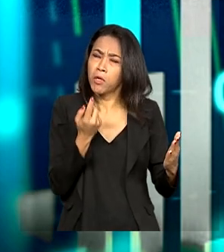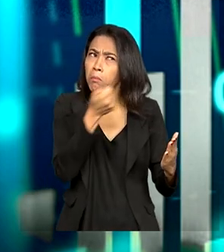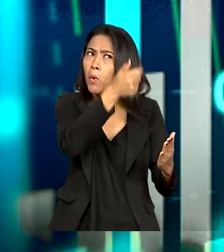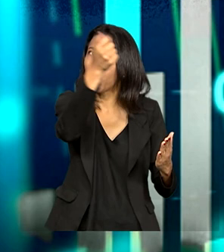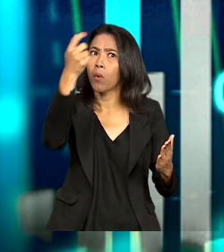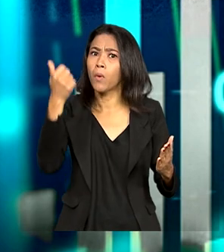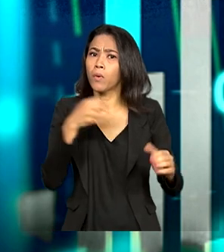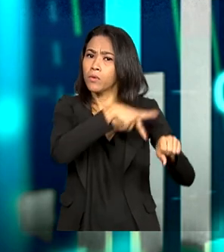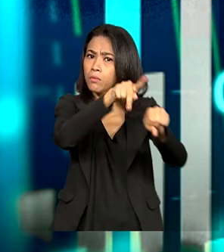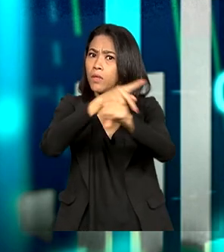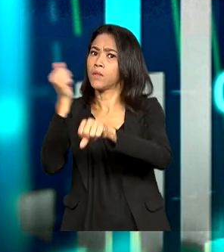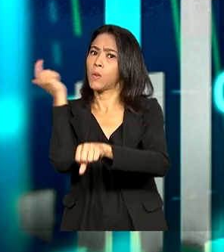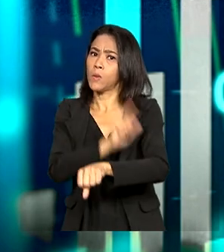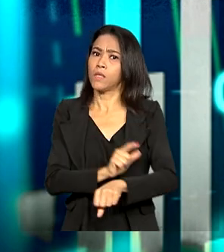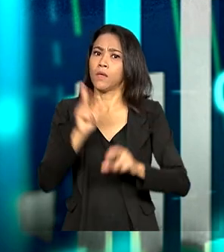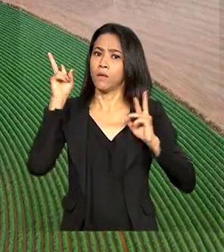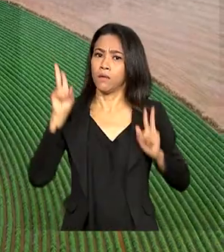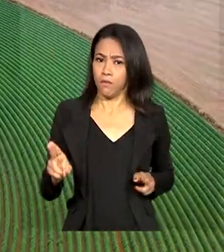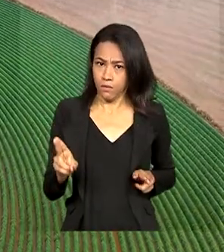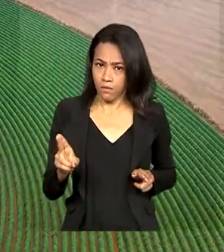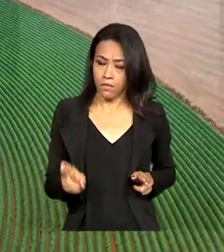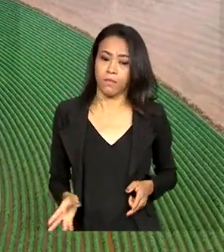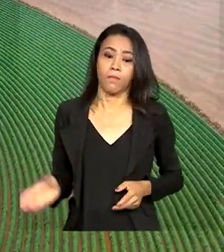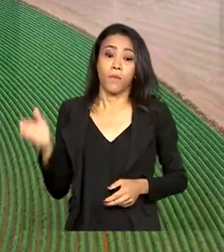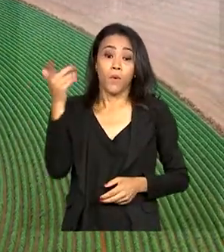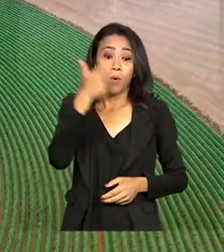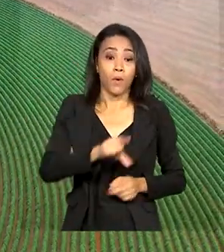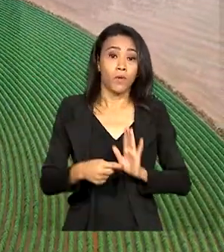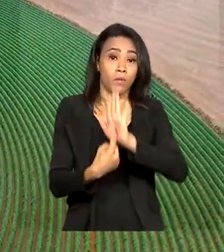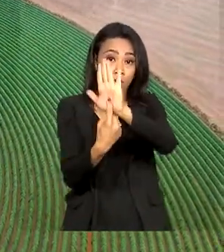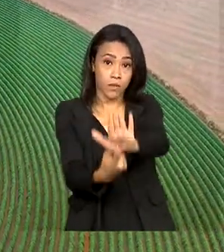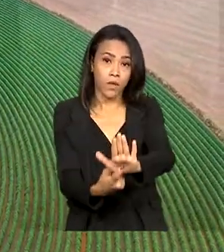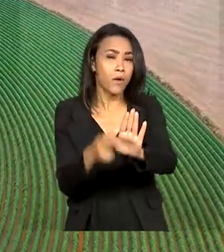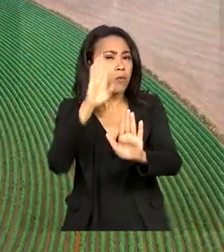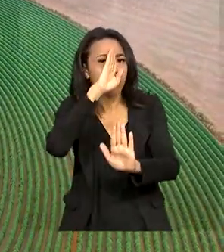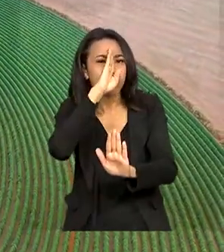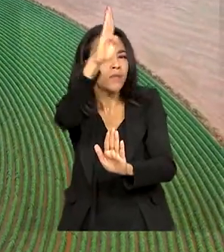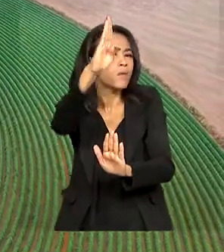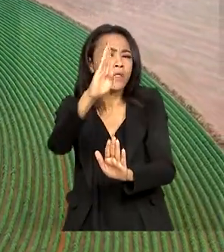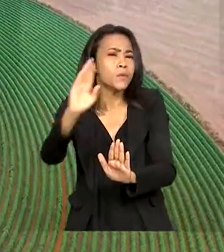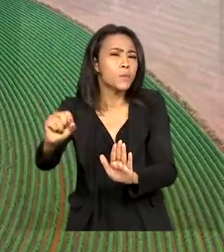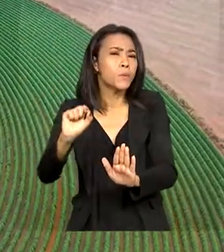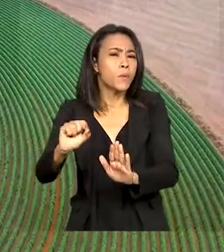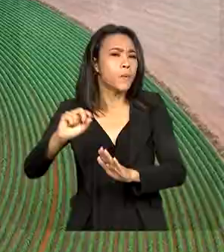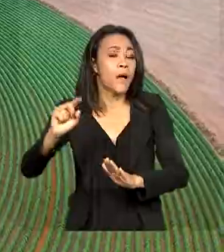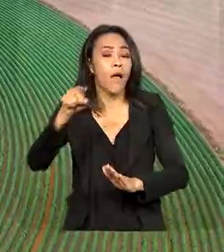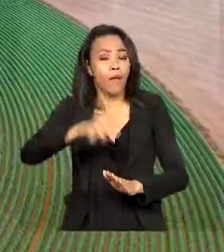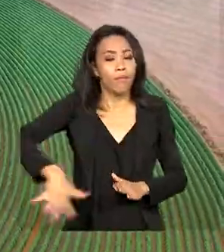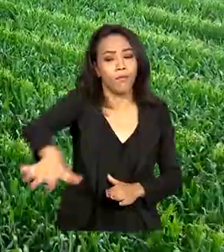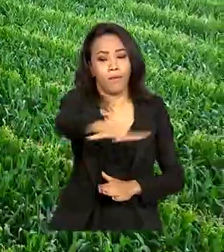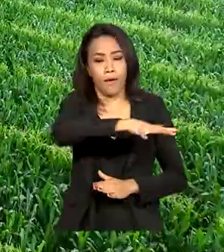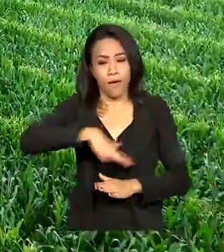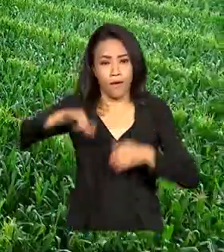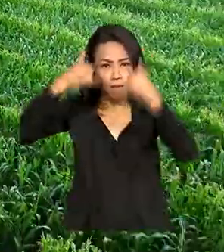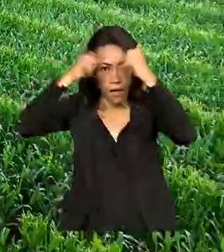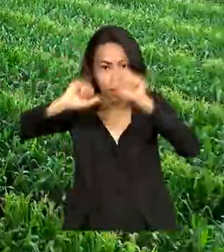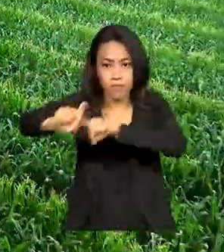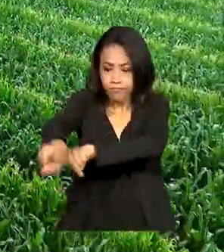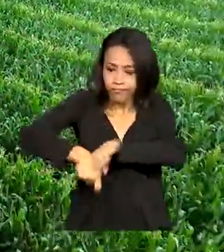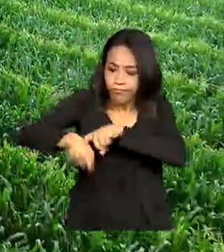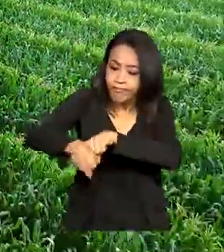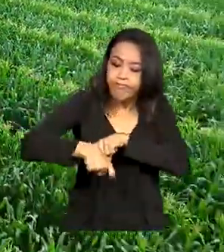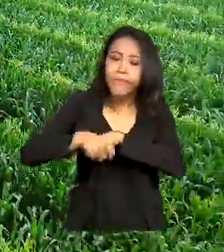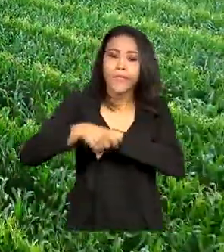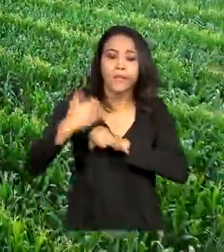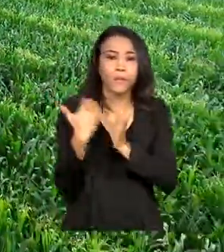países conseguem atingir. Em termos de destaque, cabe destacar principalmente a agropecuária, que teve um crescimento